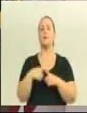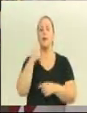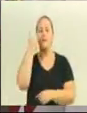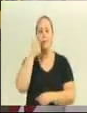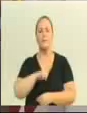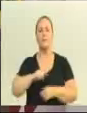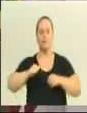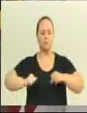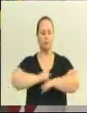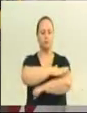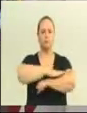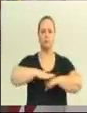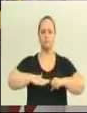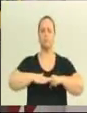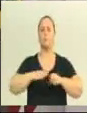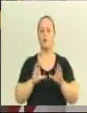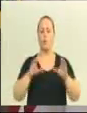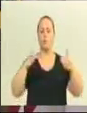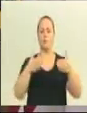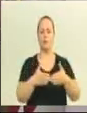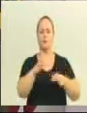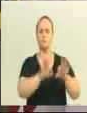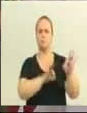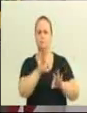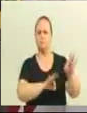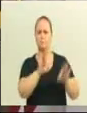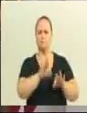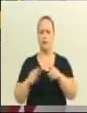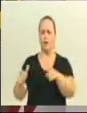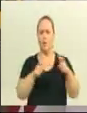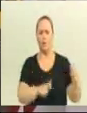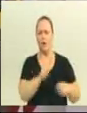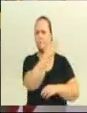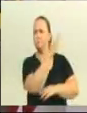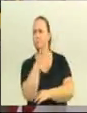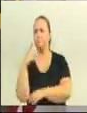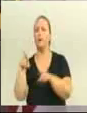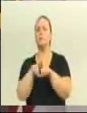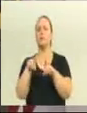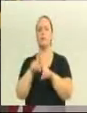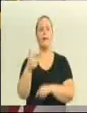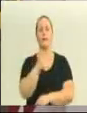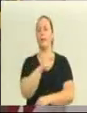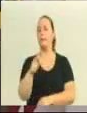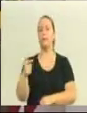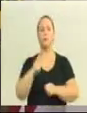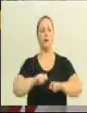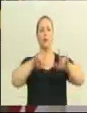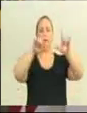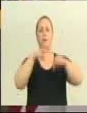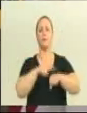loteamento, feito pela comunidade, com praça, com área verde e com tudo. Também é irregular. Não quero chegar